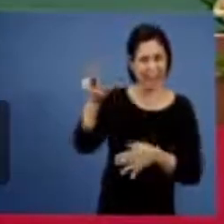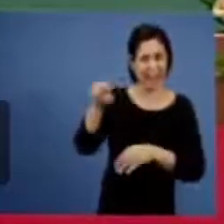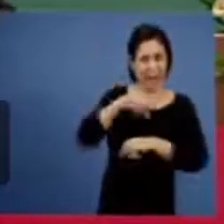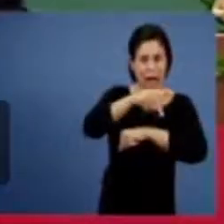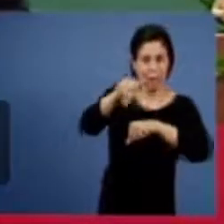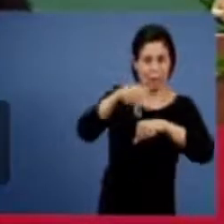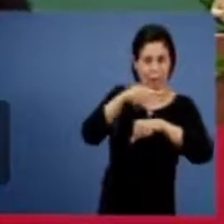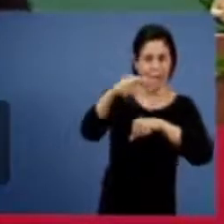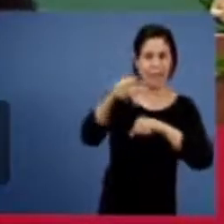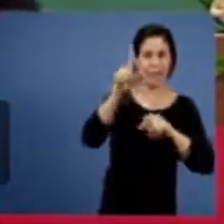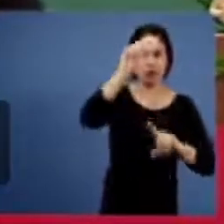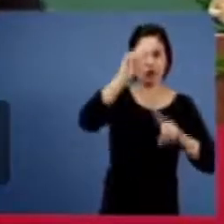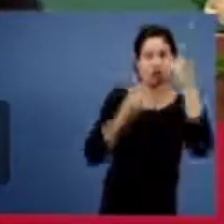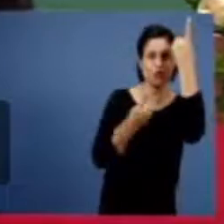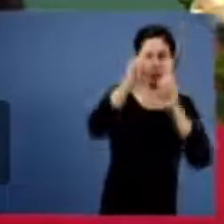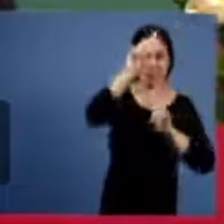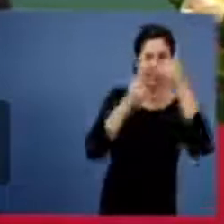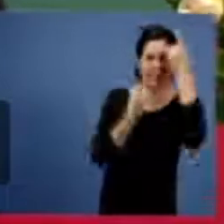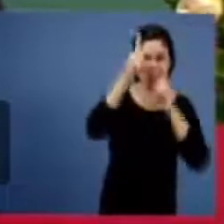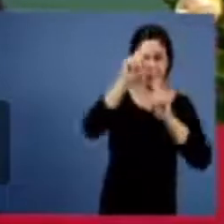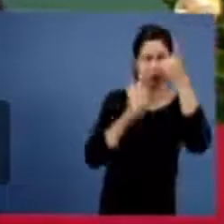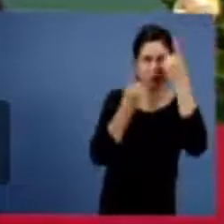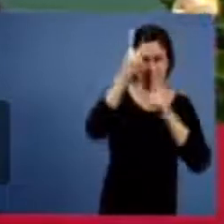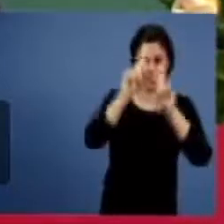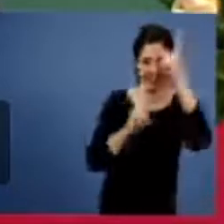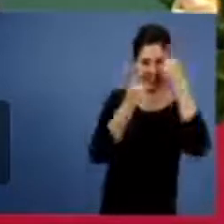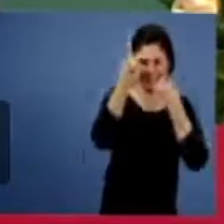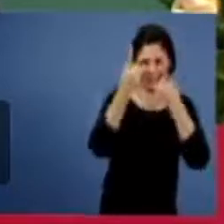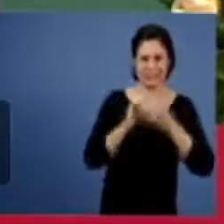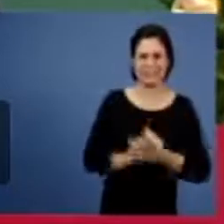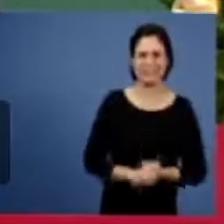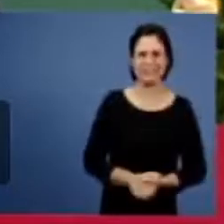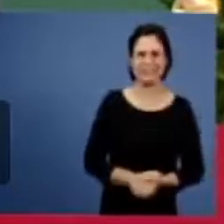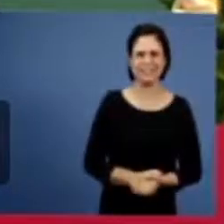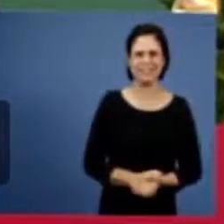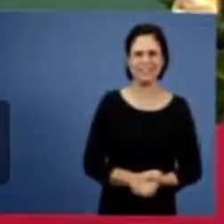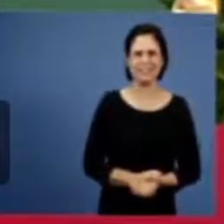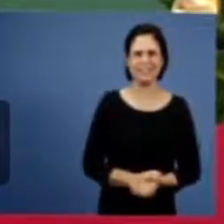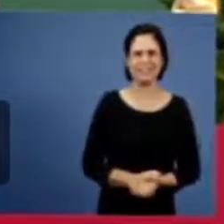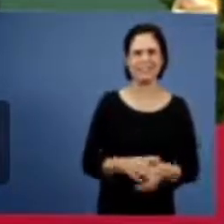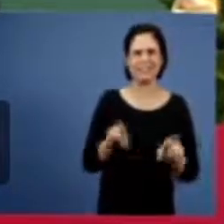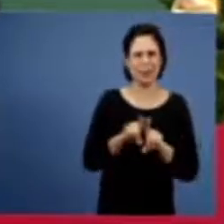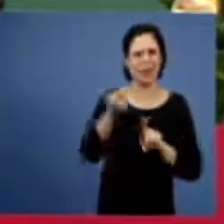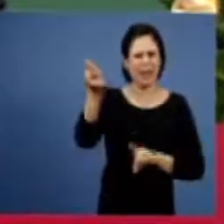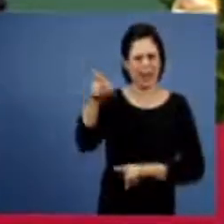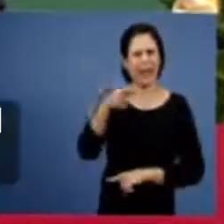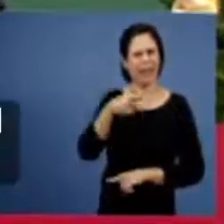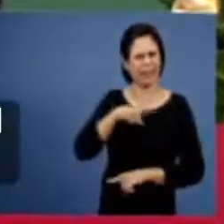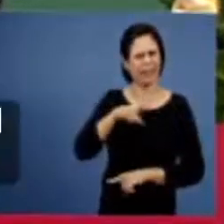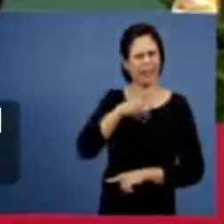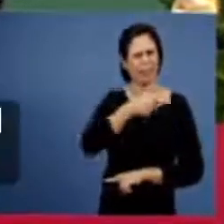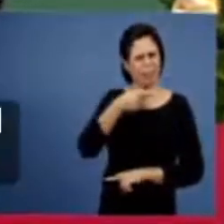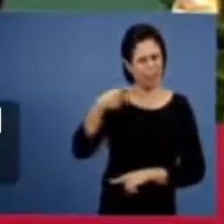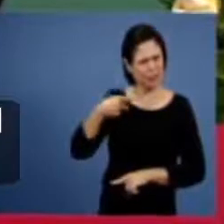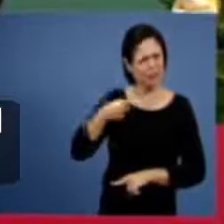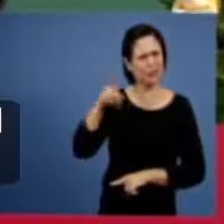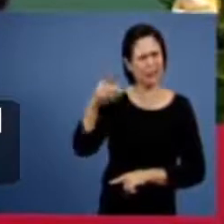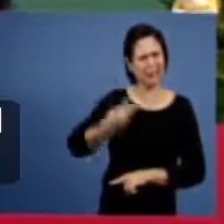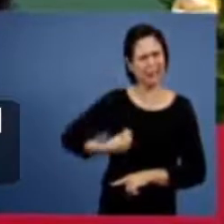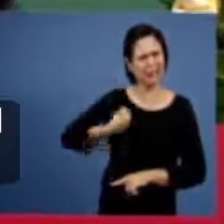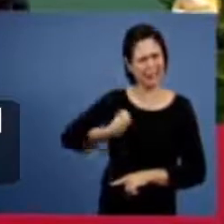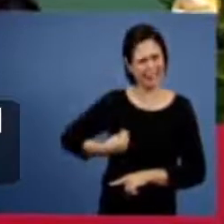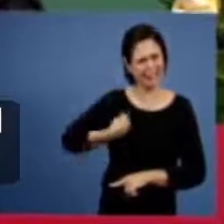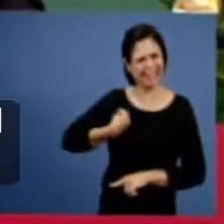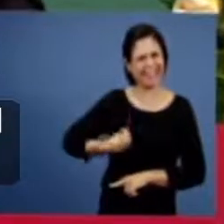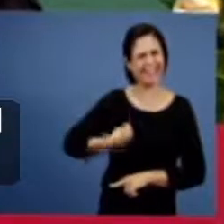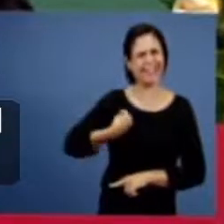e também que os irmãos ali temos pastores lá que eles recebam